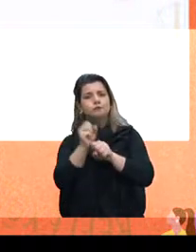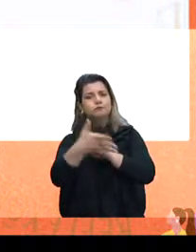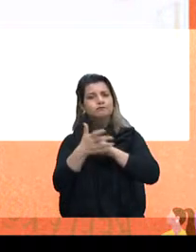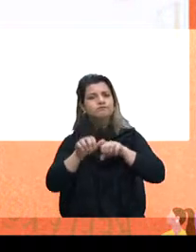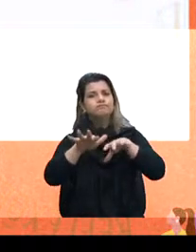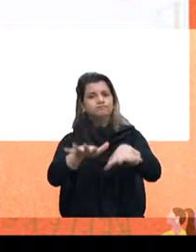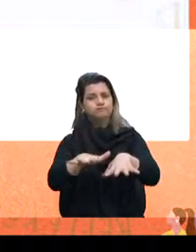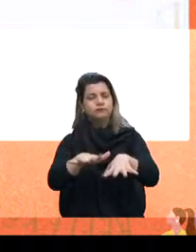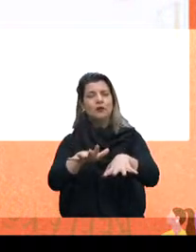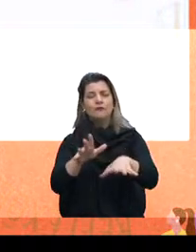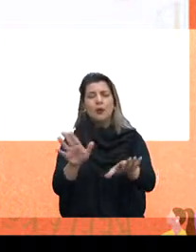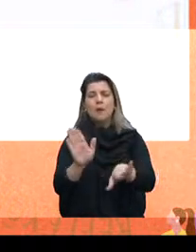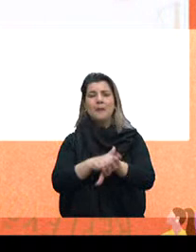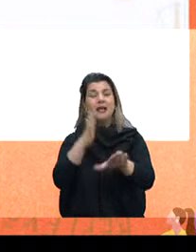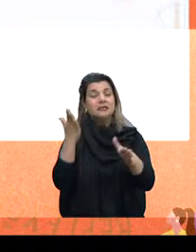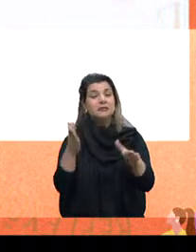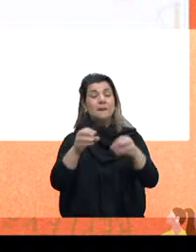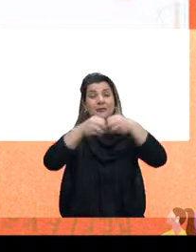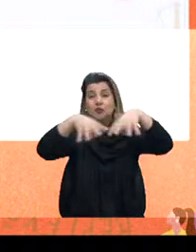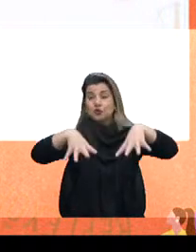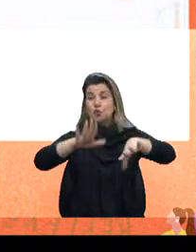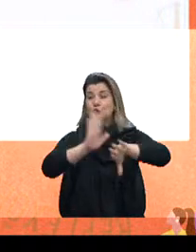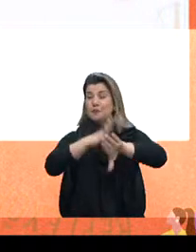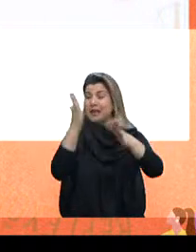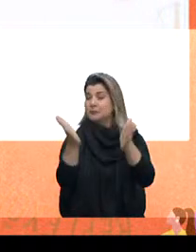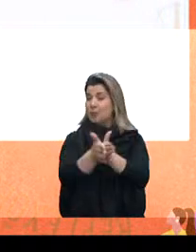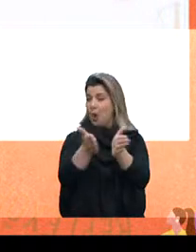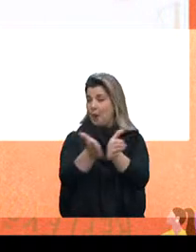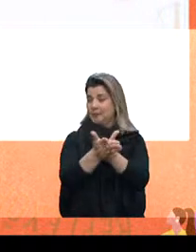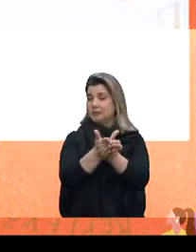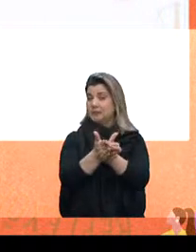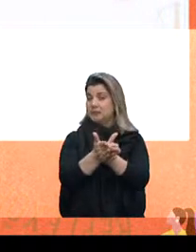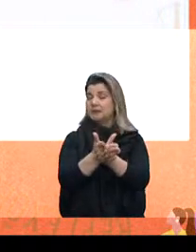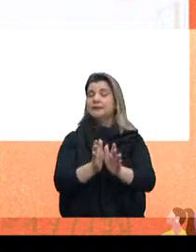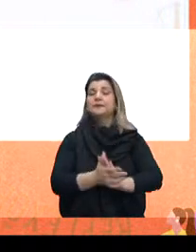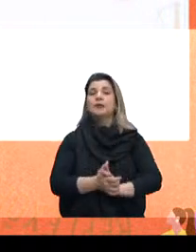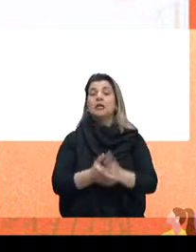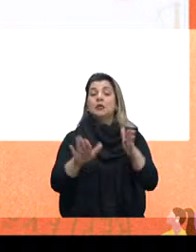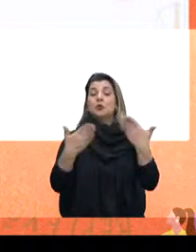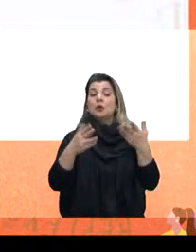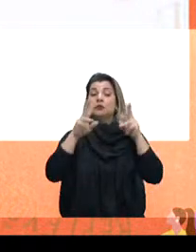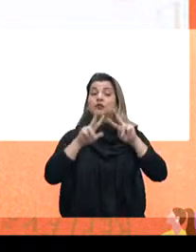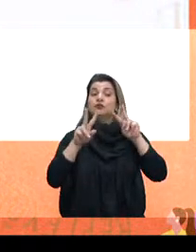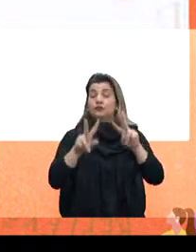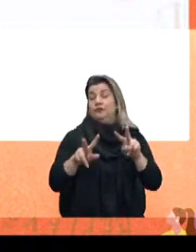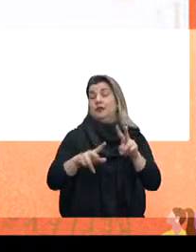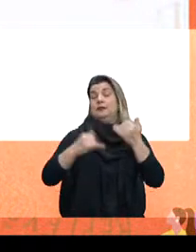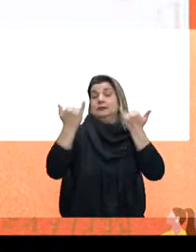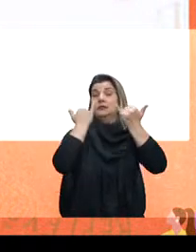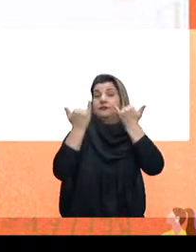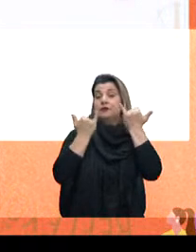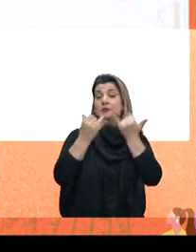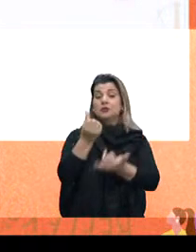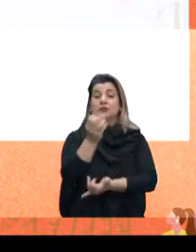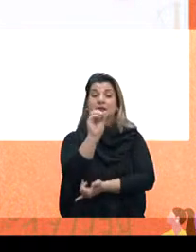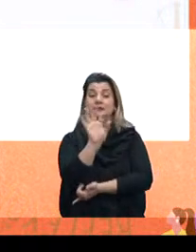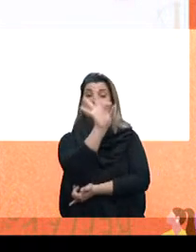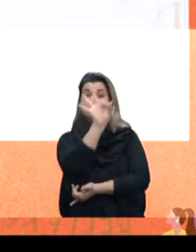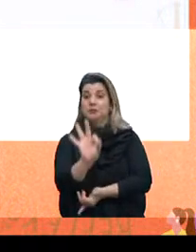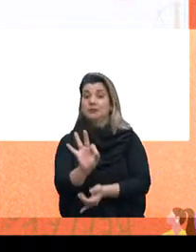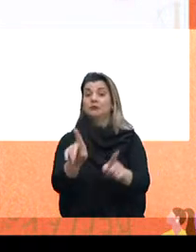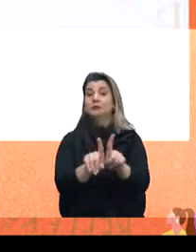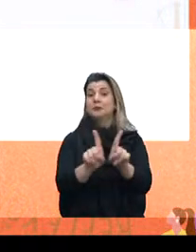afetou os mais pobres do que os mais ricos. Quando a gente cruza os dados, a gente verifica esse tema. E 60% também